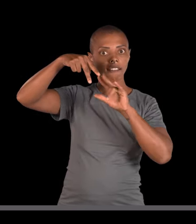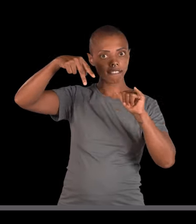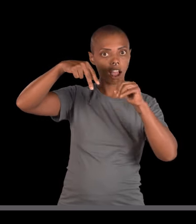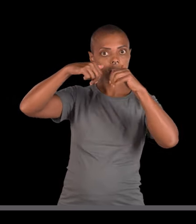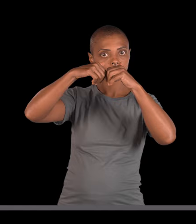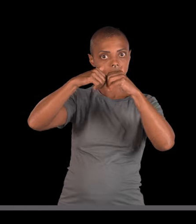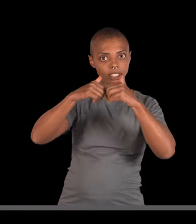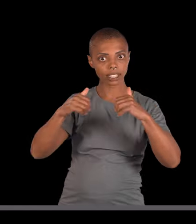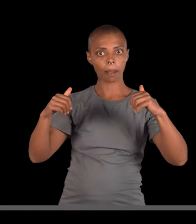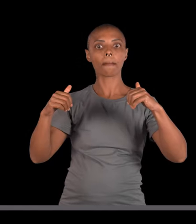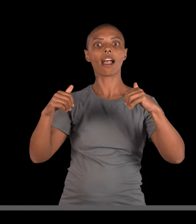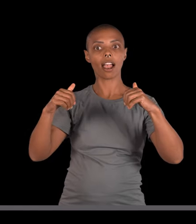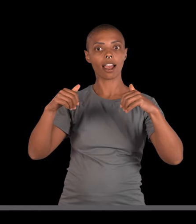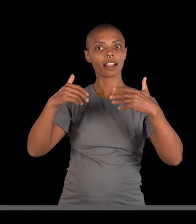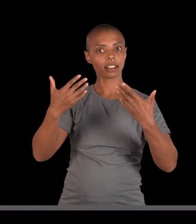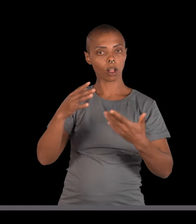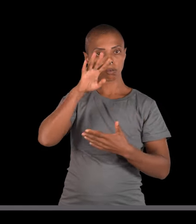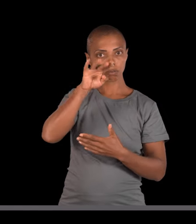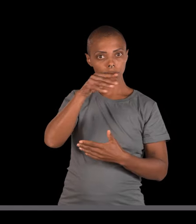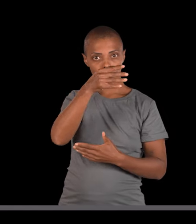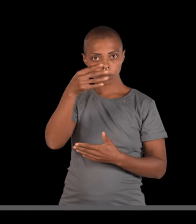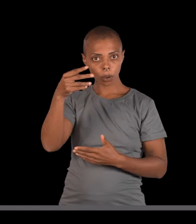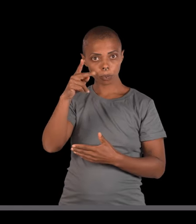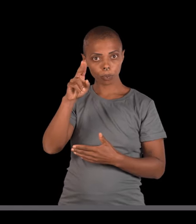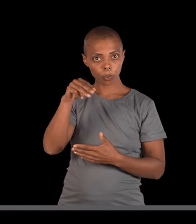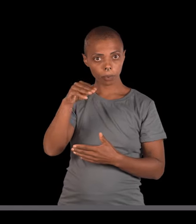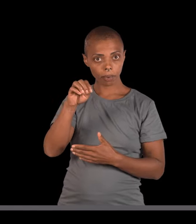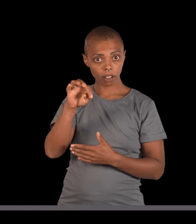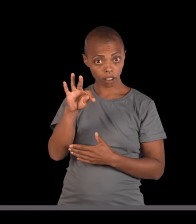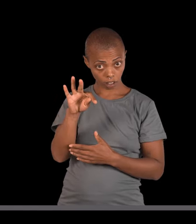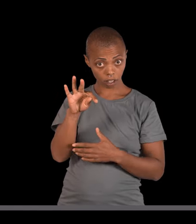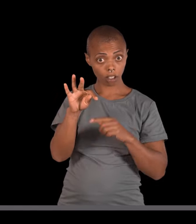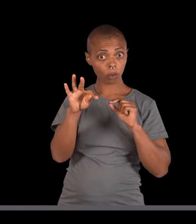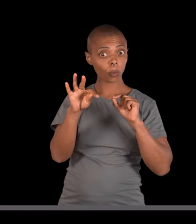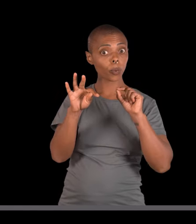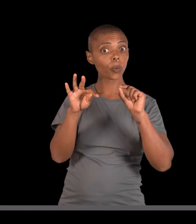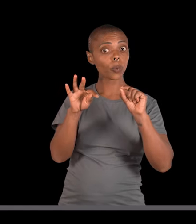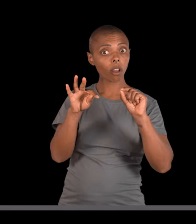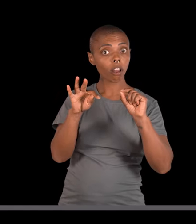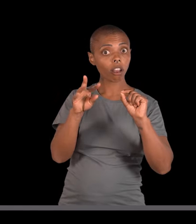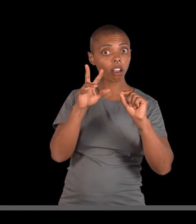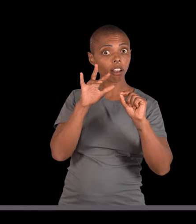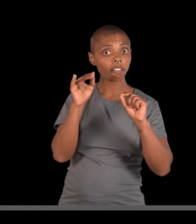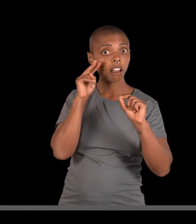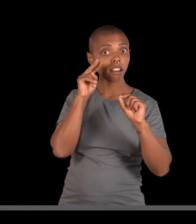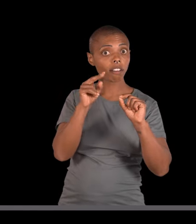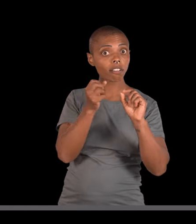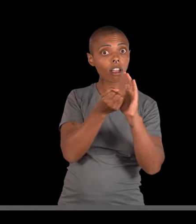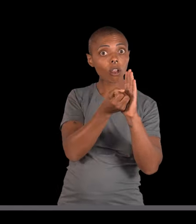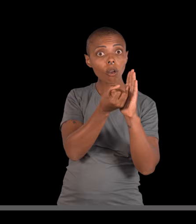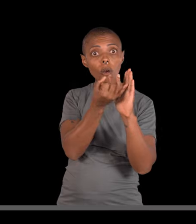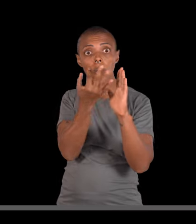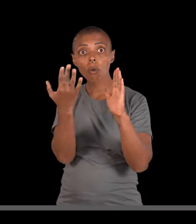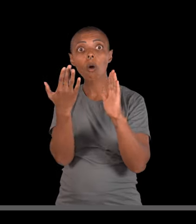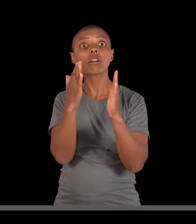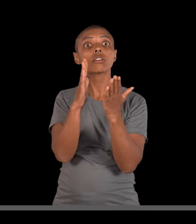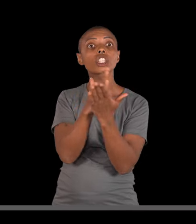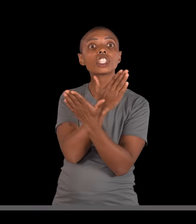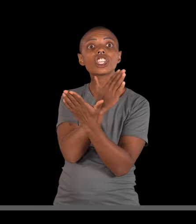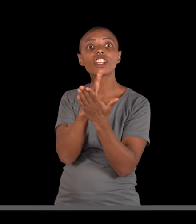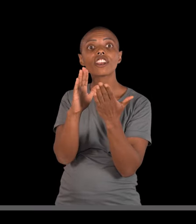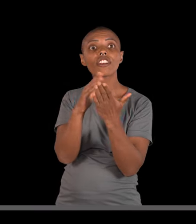alelos são separados. E lembre-se, o quadro de pinê, ele vai simular o quê? Ele simula